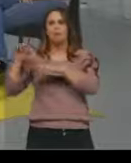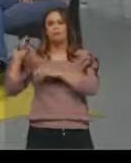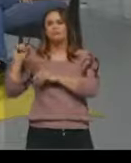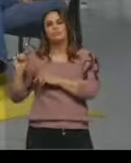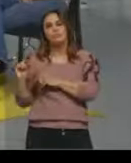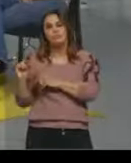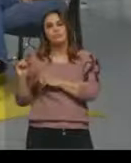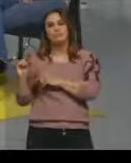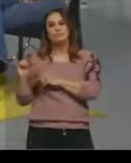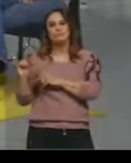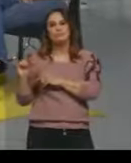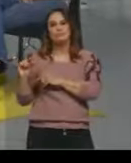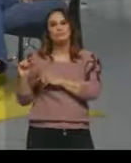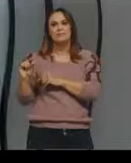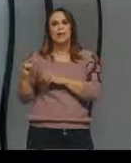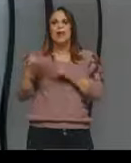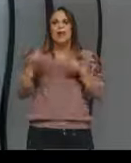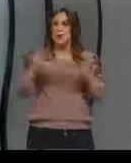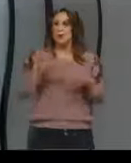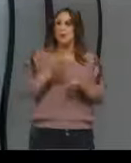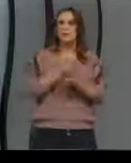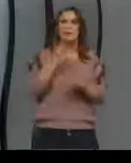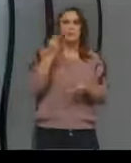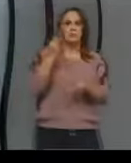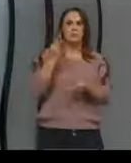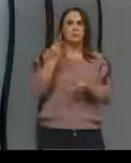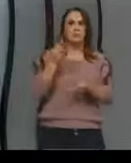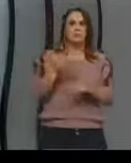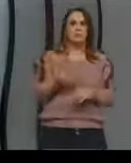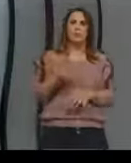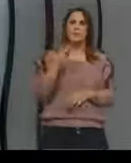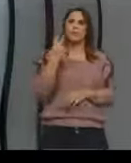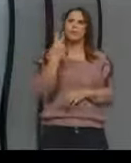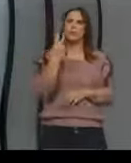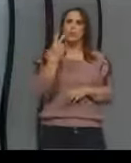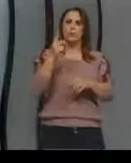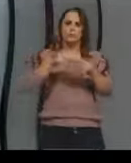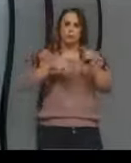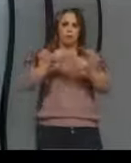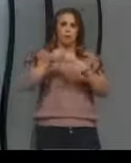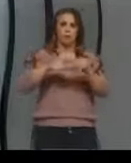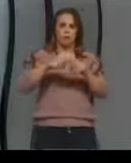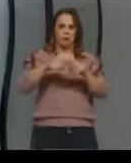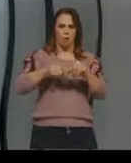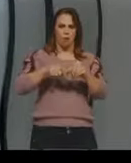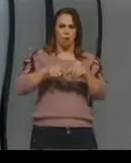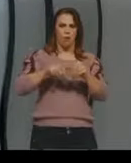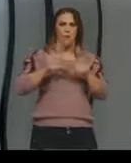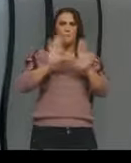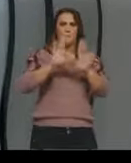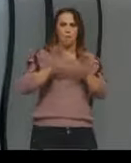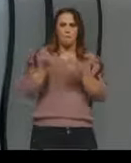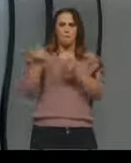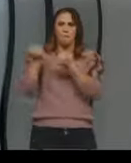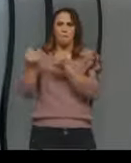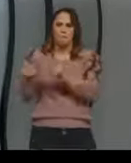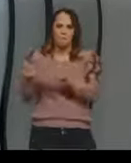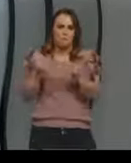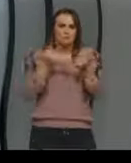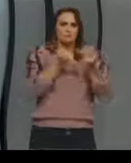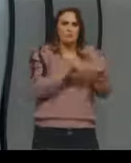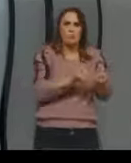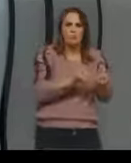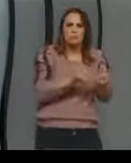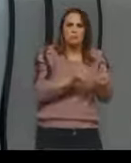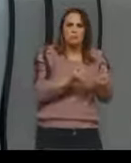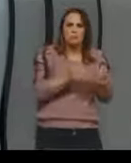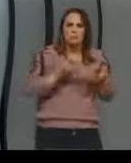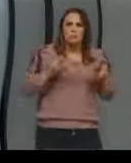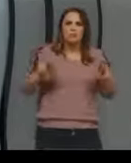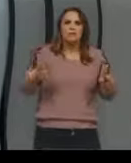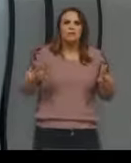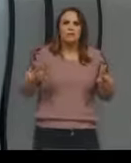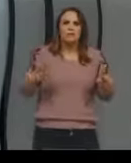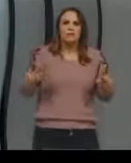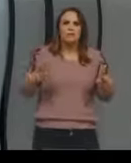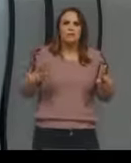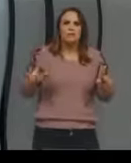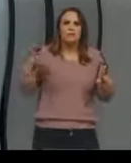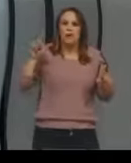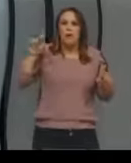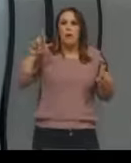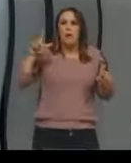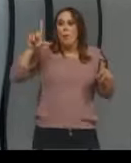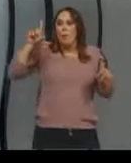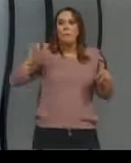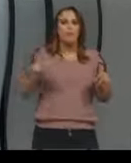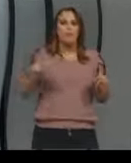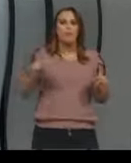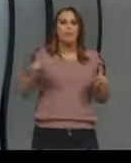de massas diferentes se aplica a mesma força qual vai se mover mais? É aquele objeto que tem menor massa. É a mesma